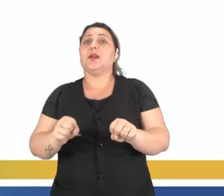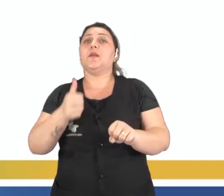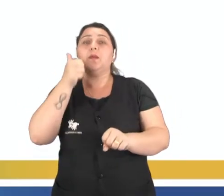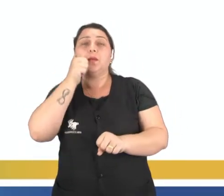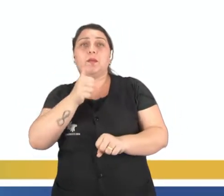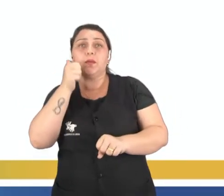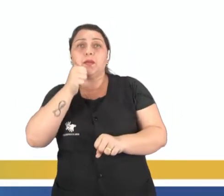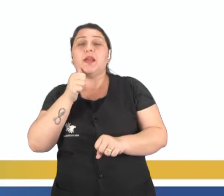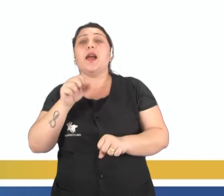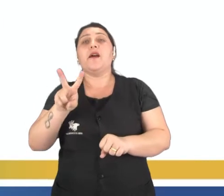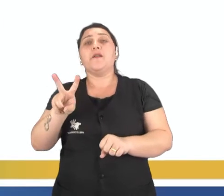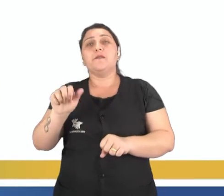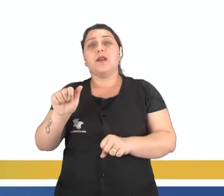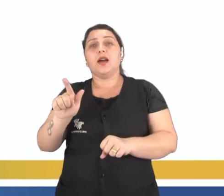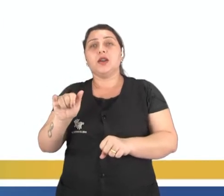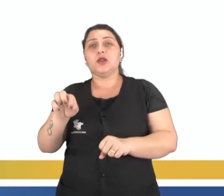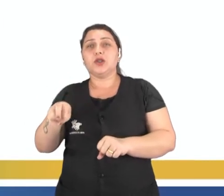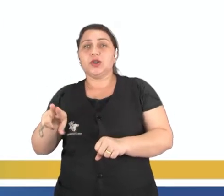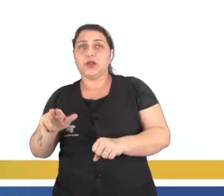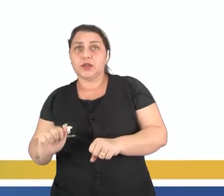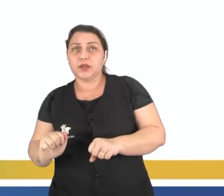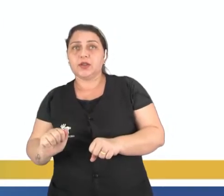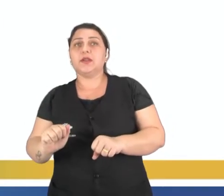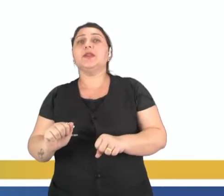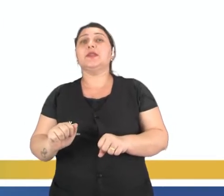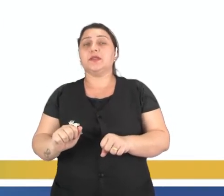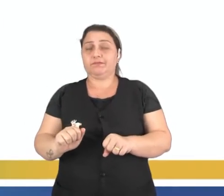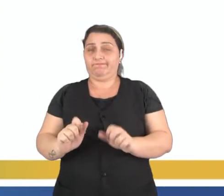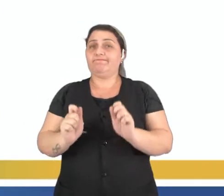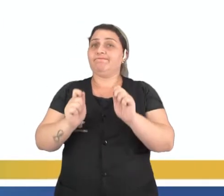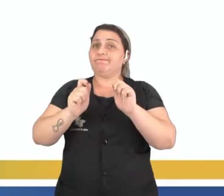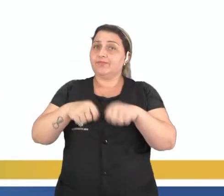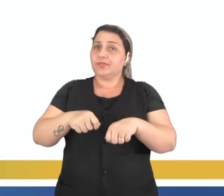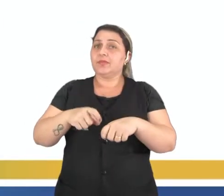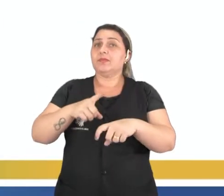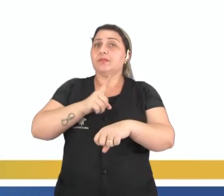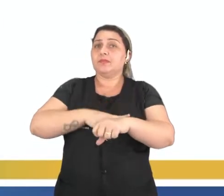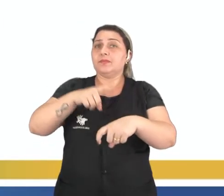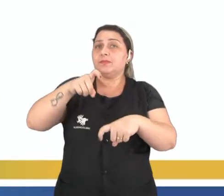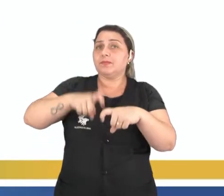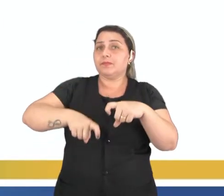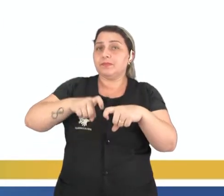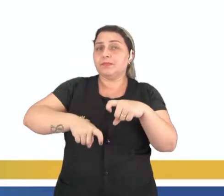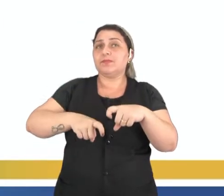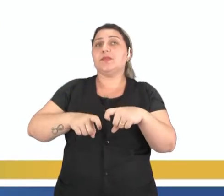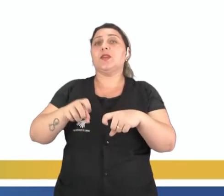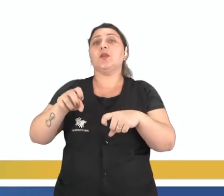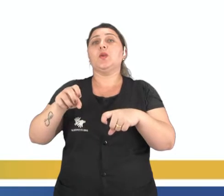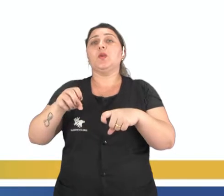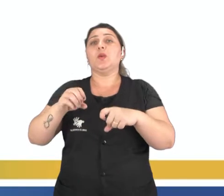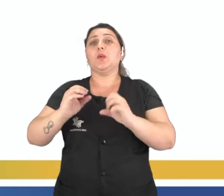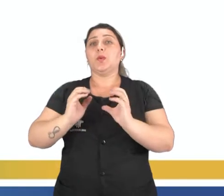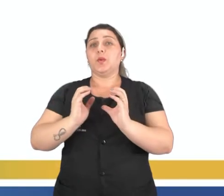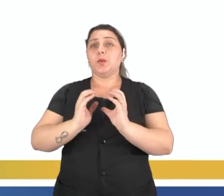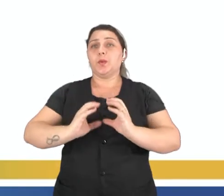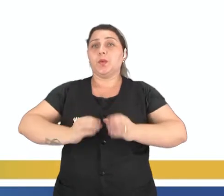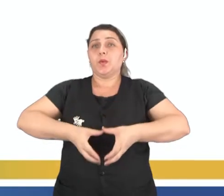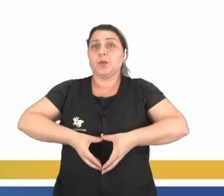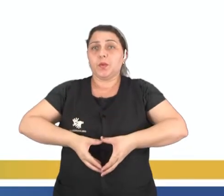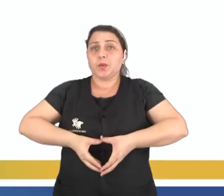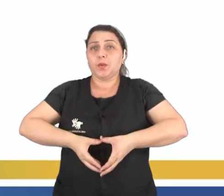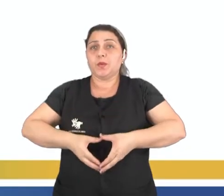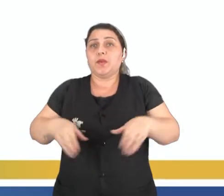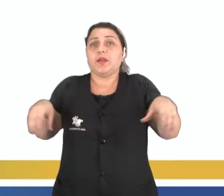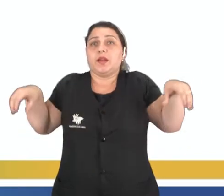Nós temos a vagina, tá? Que vai ser esse canal que vai permitir o ato sexual. Nós temos o útero, nós temos as